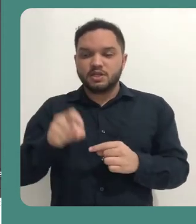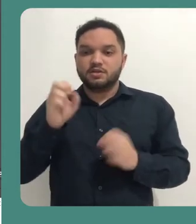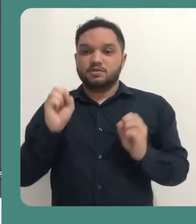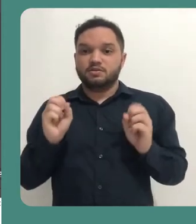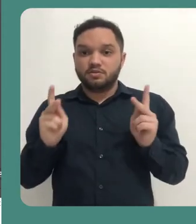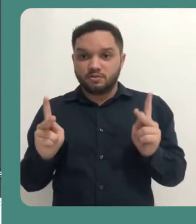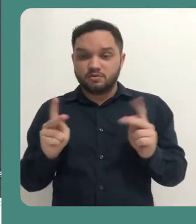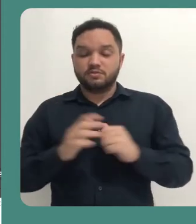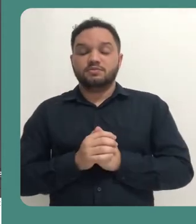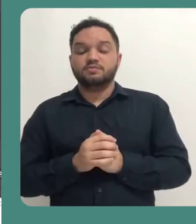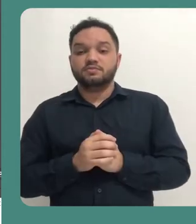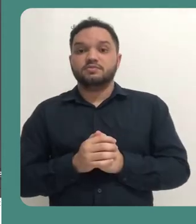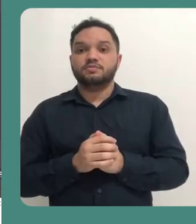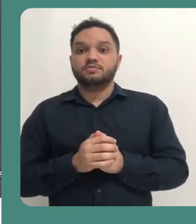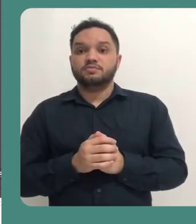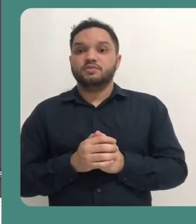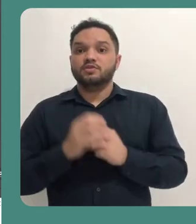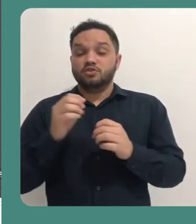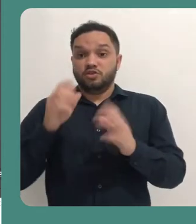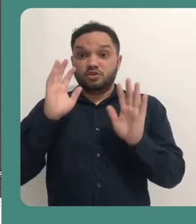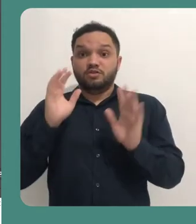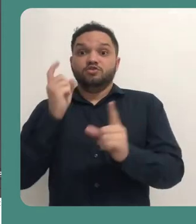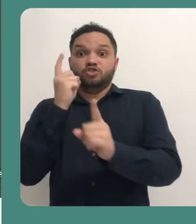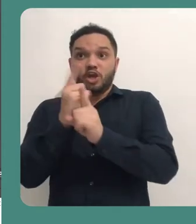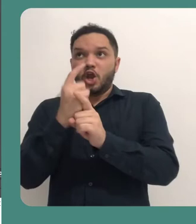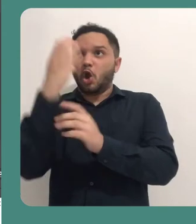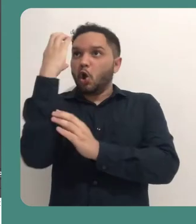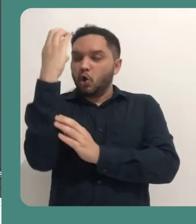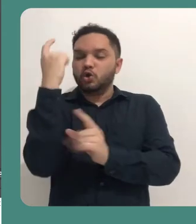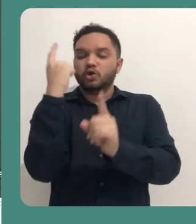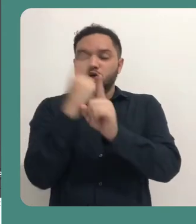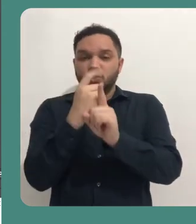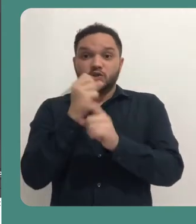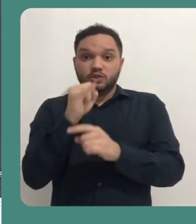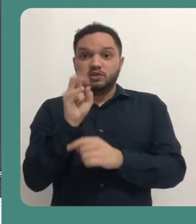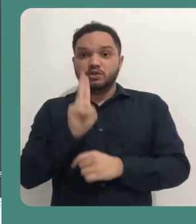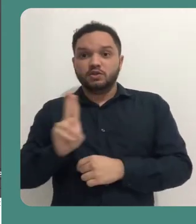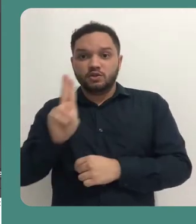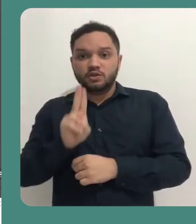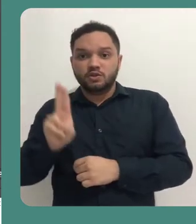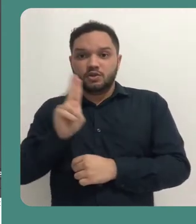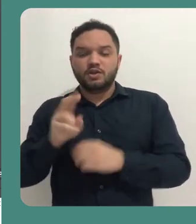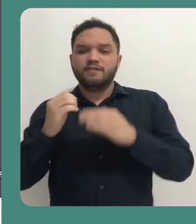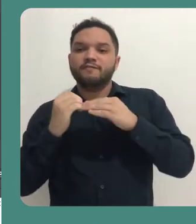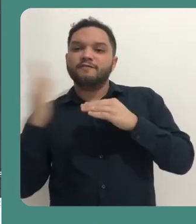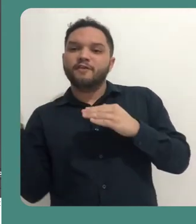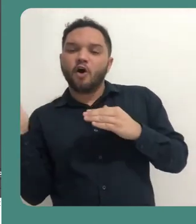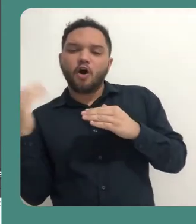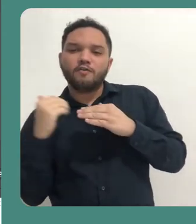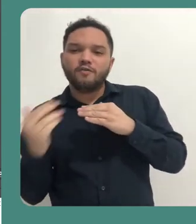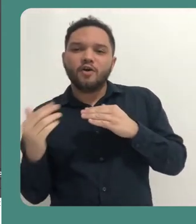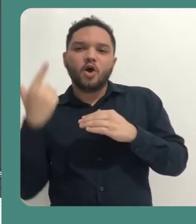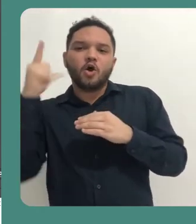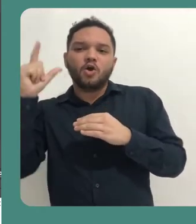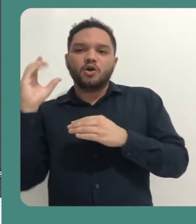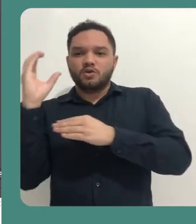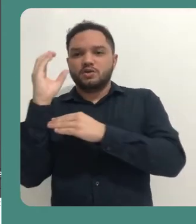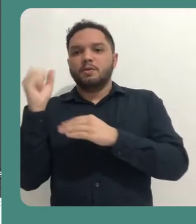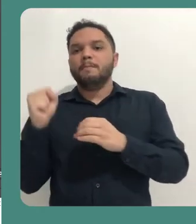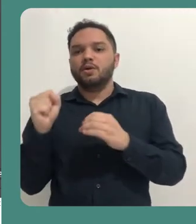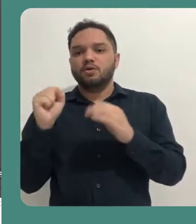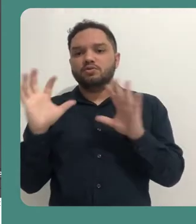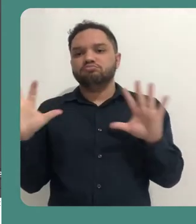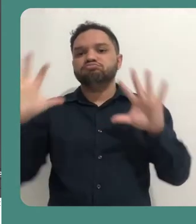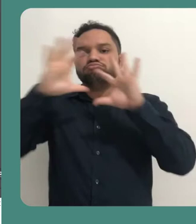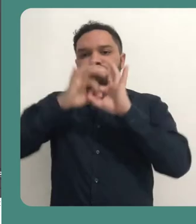Ele vai reconhecer a webcam do meu computador, e caso você esteja utilizando uma câmera externa, você pode selecionar o